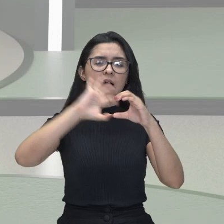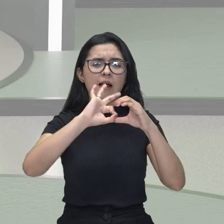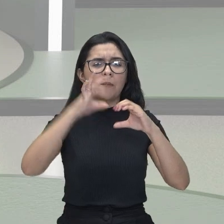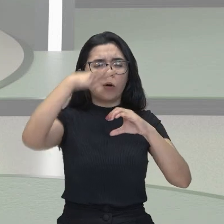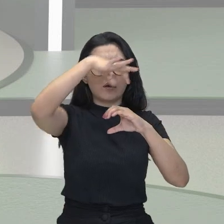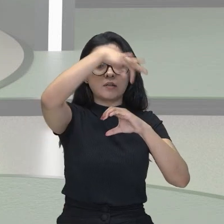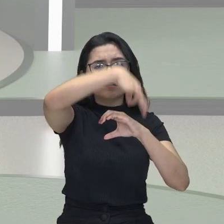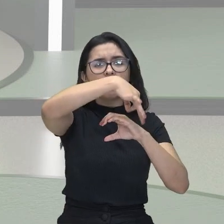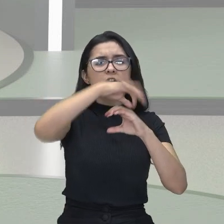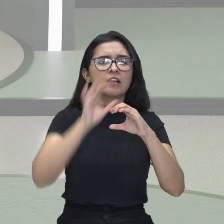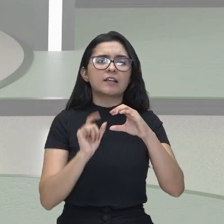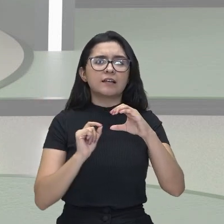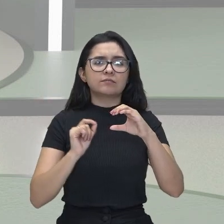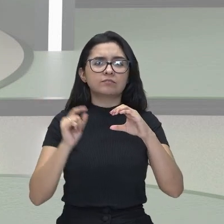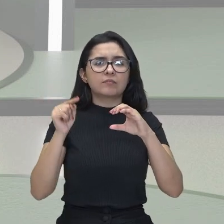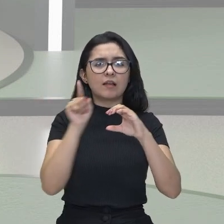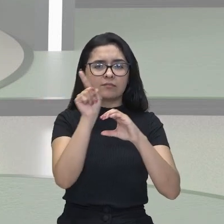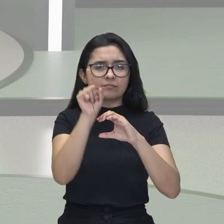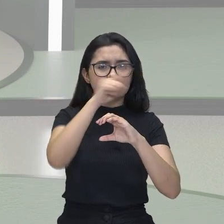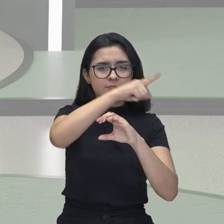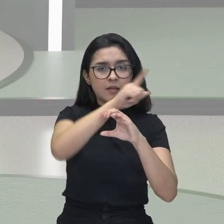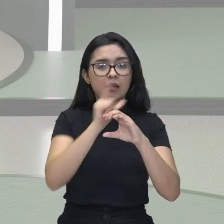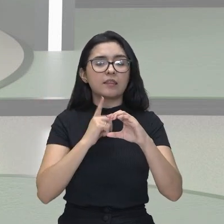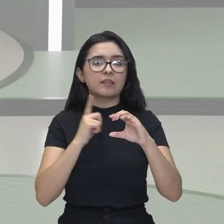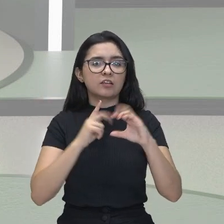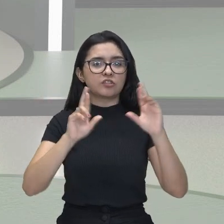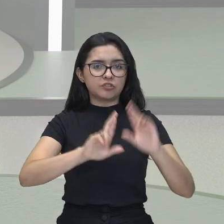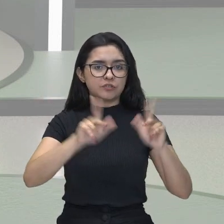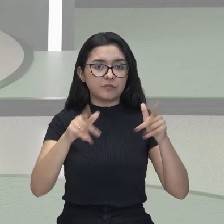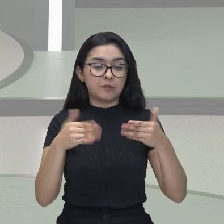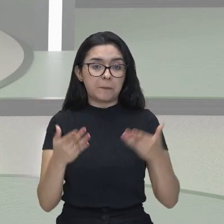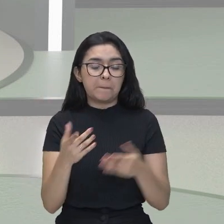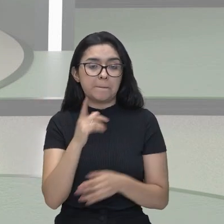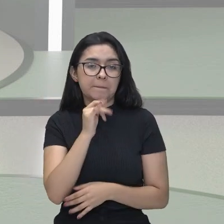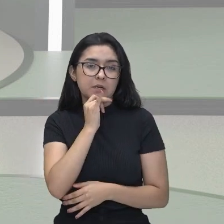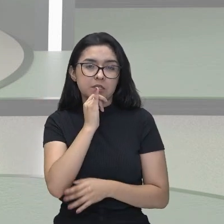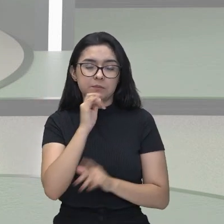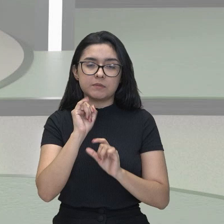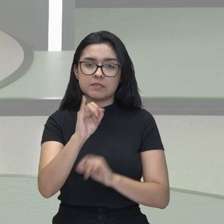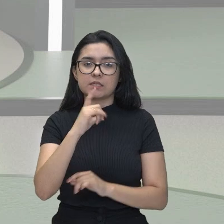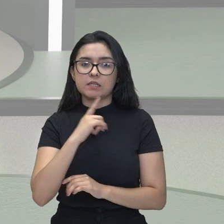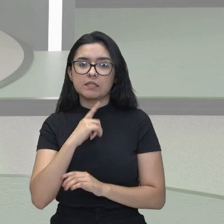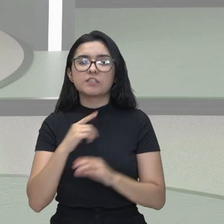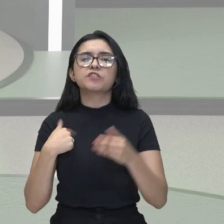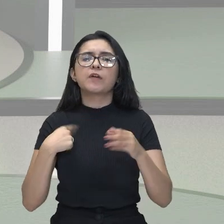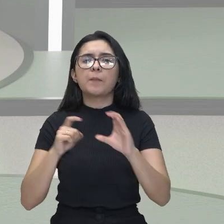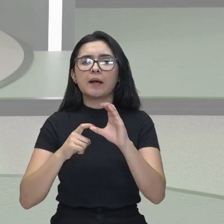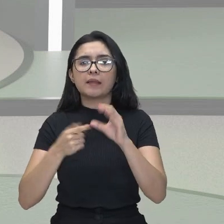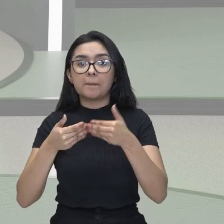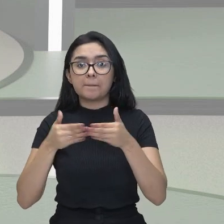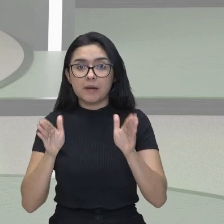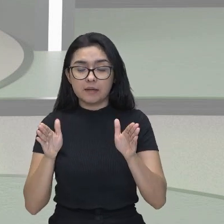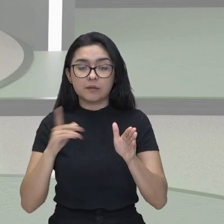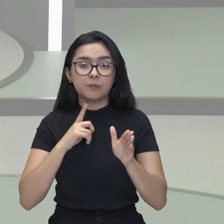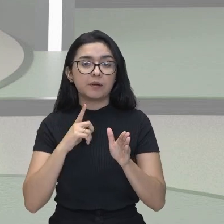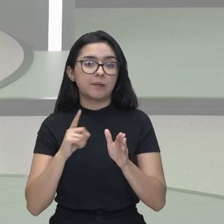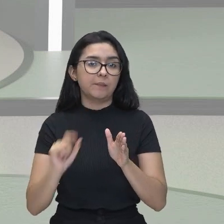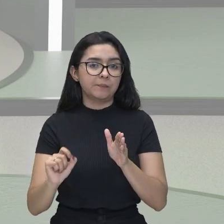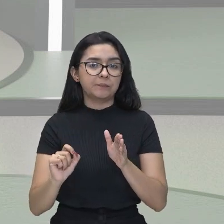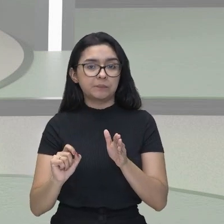isso? Se aqui eu tivesse, por exemplo, uma cadeia aberta, onde